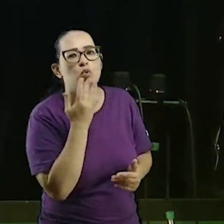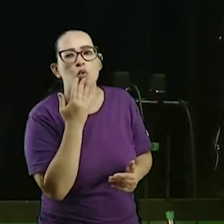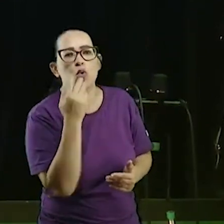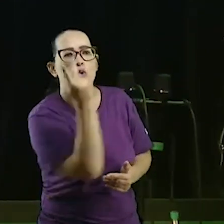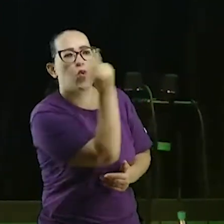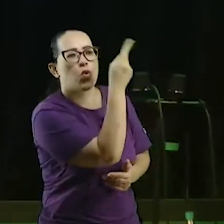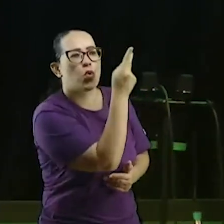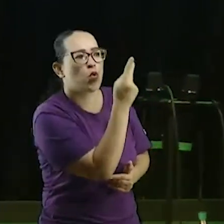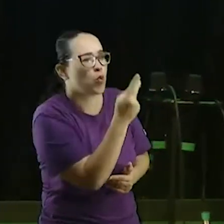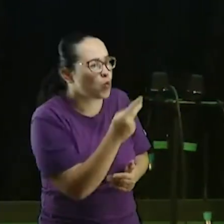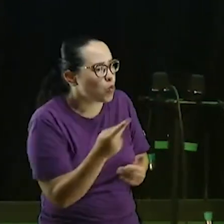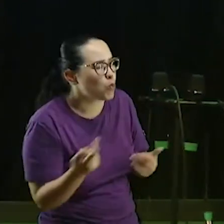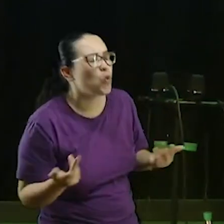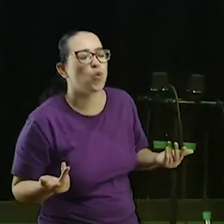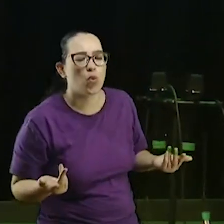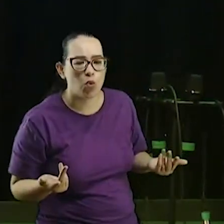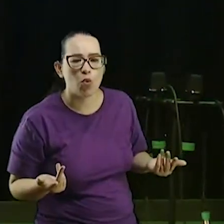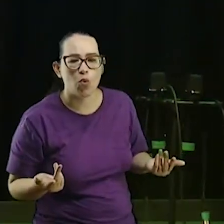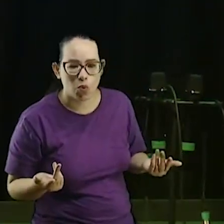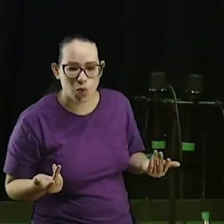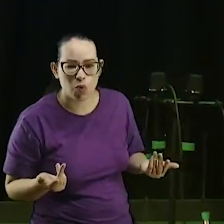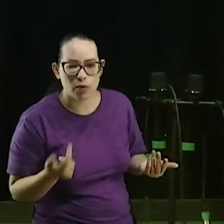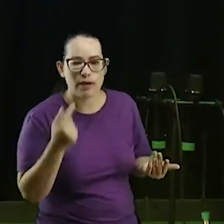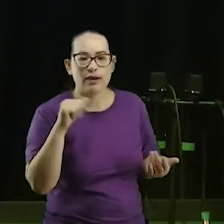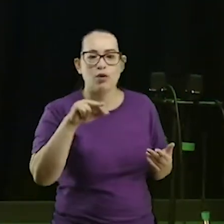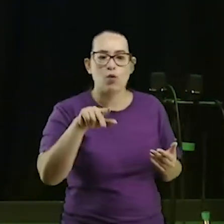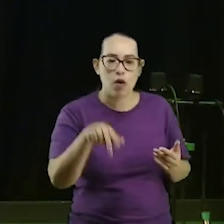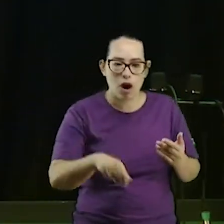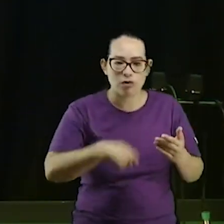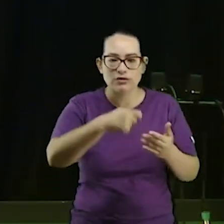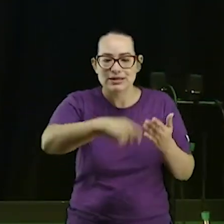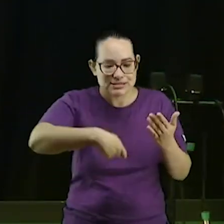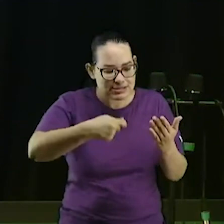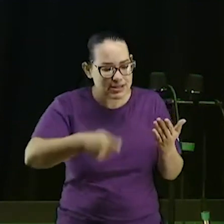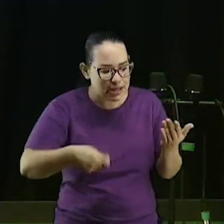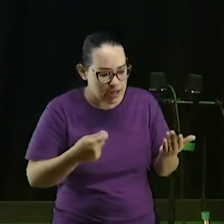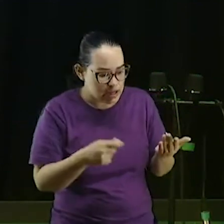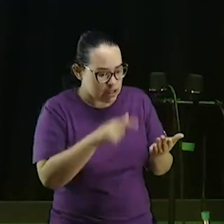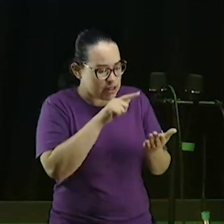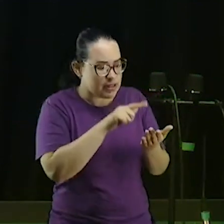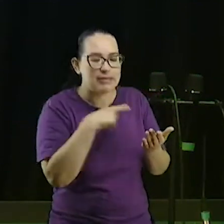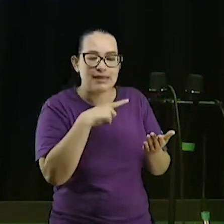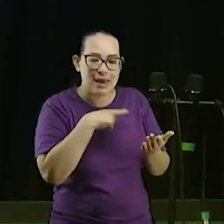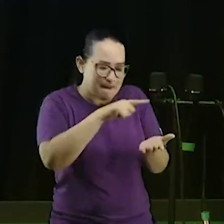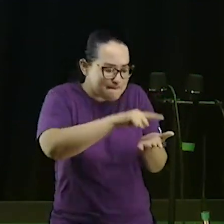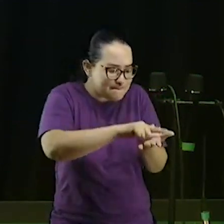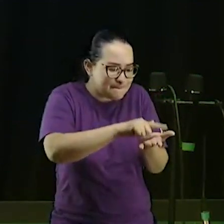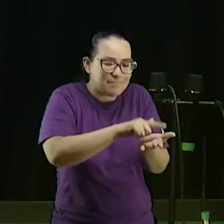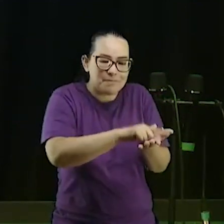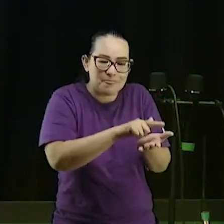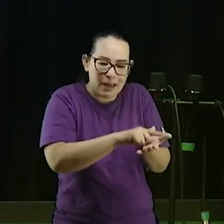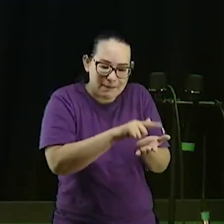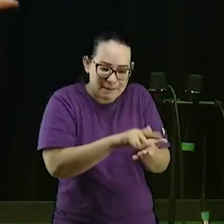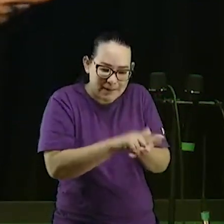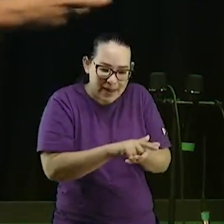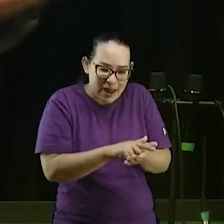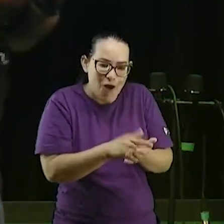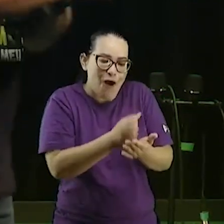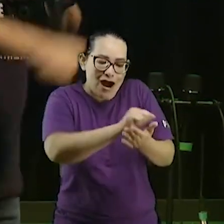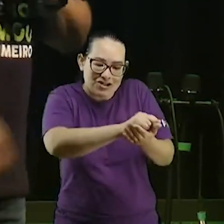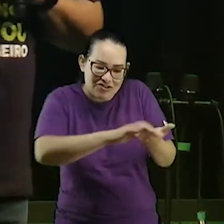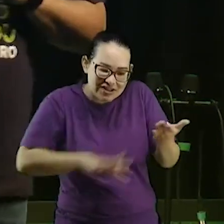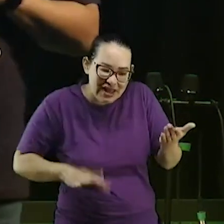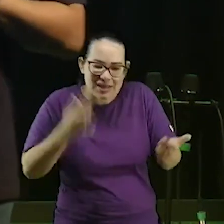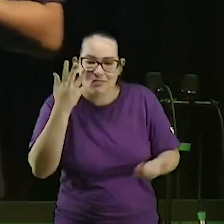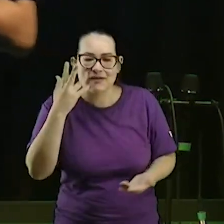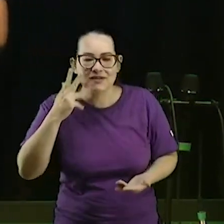desenho daqueles que passavam no mimiógrafo para as crianças pintarem e colocarem a barbinha do Noé a barba branca